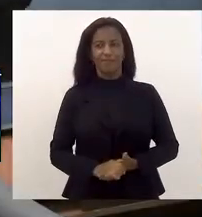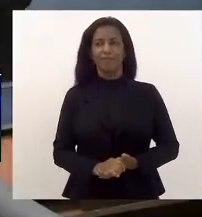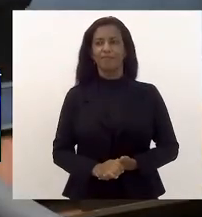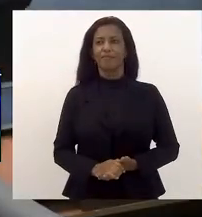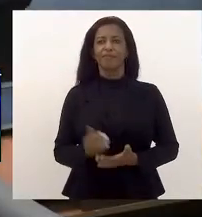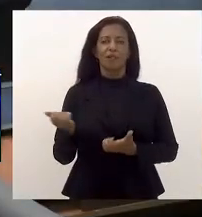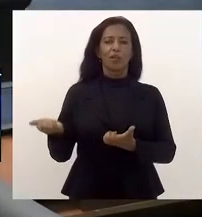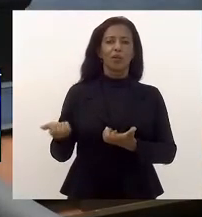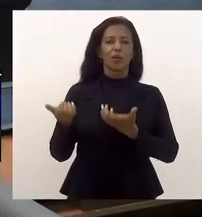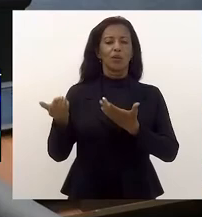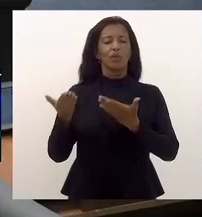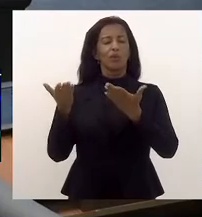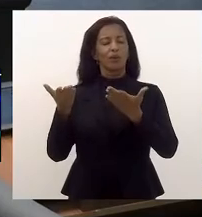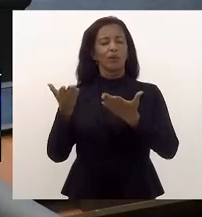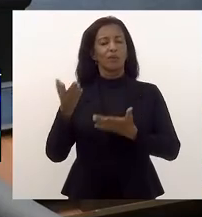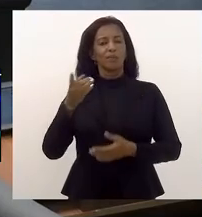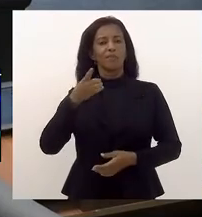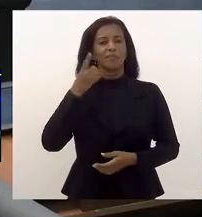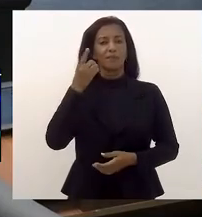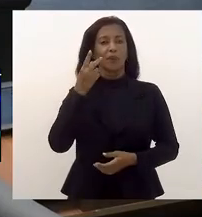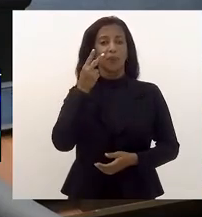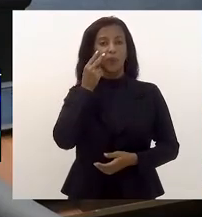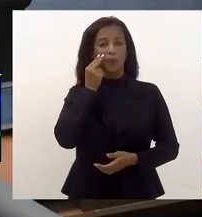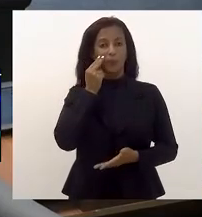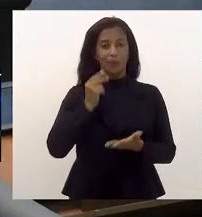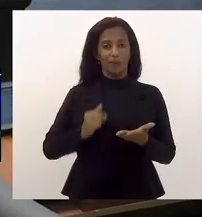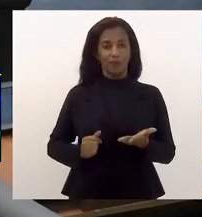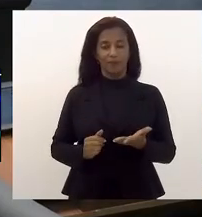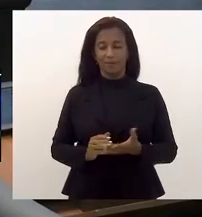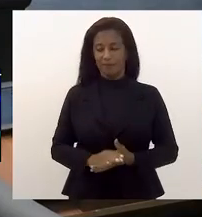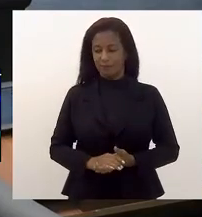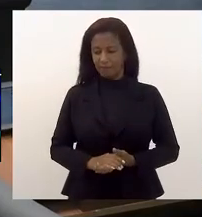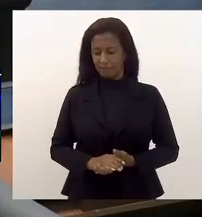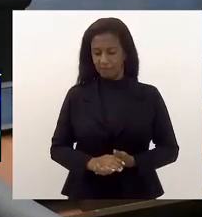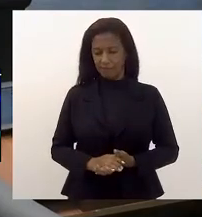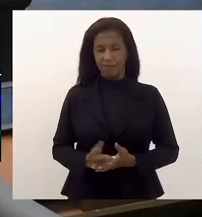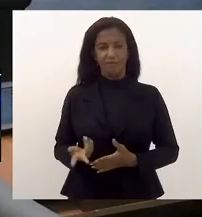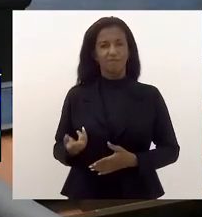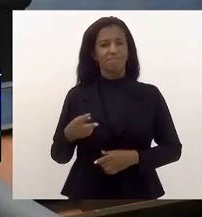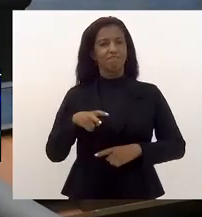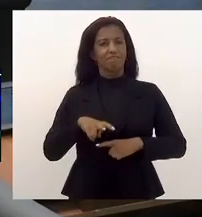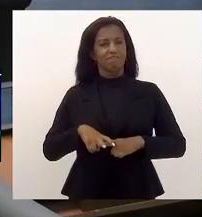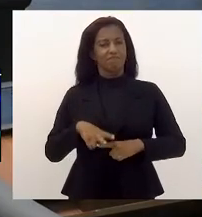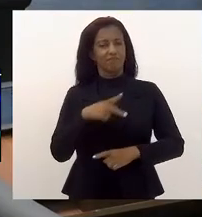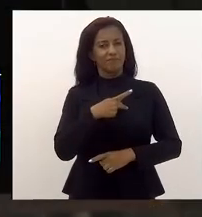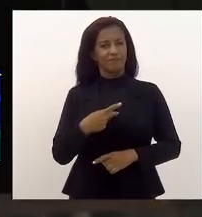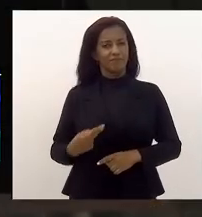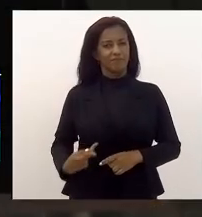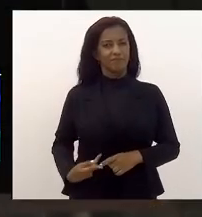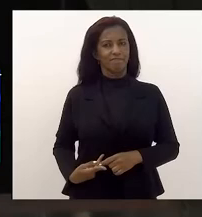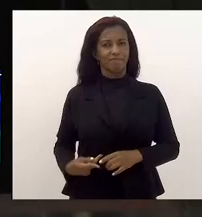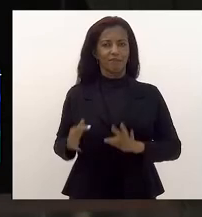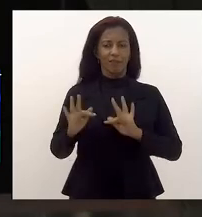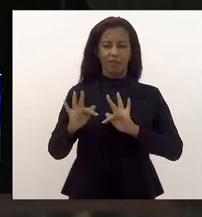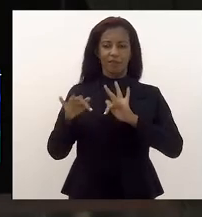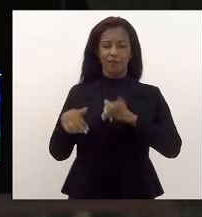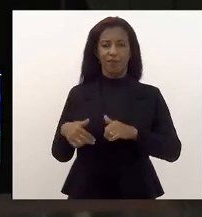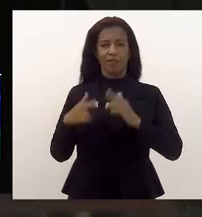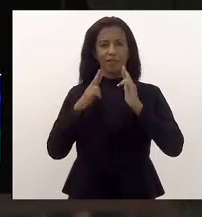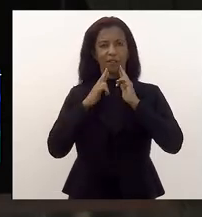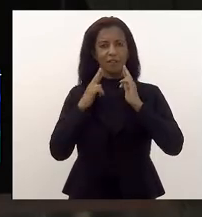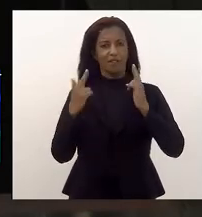Nobre deputada Mônica Francisco, que preside o expediente final